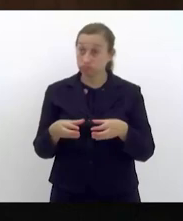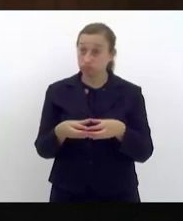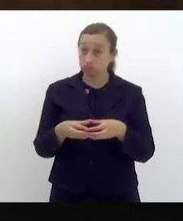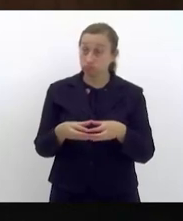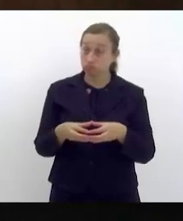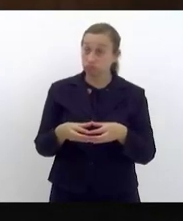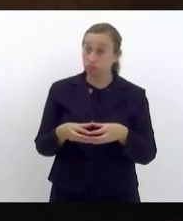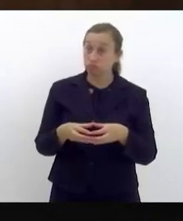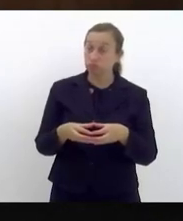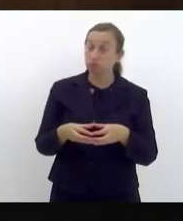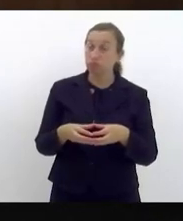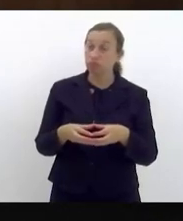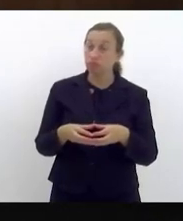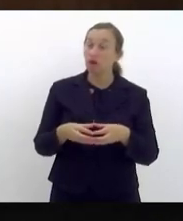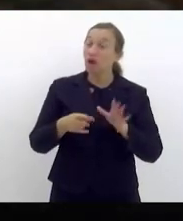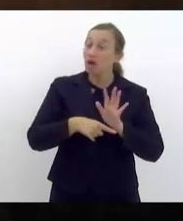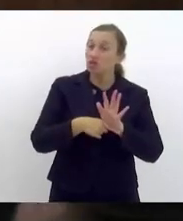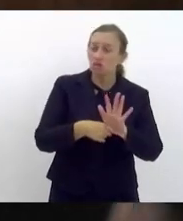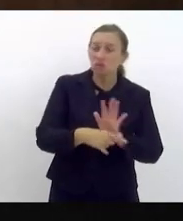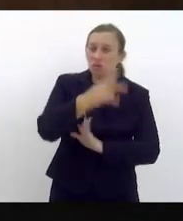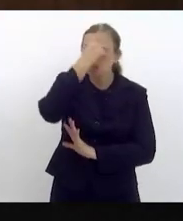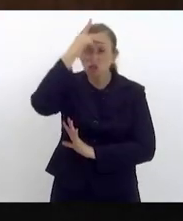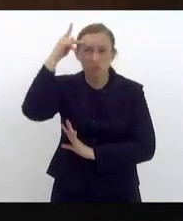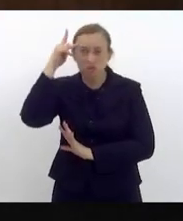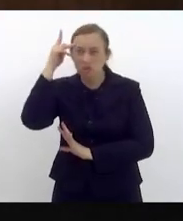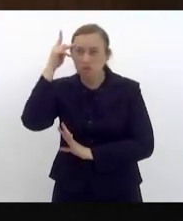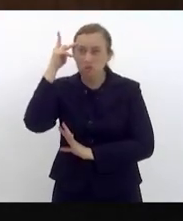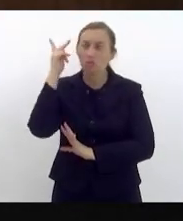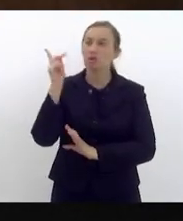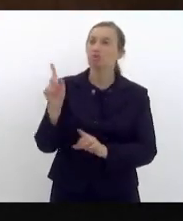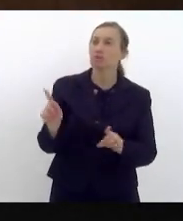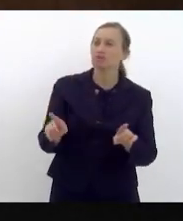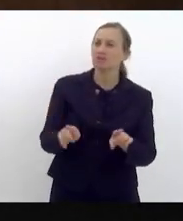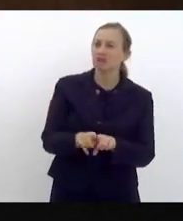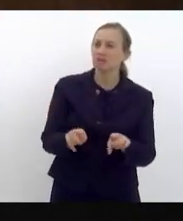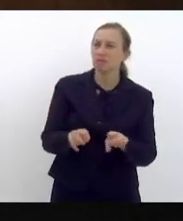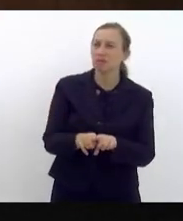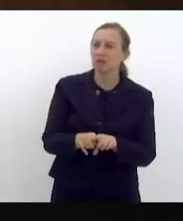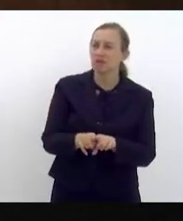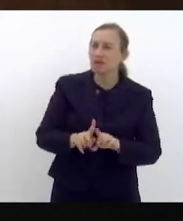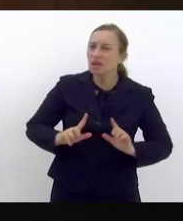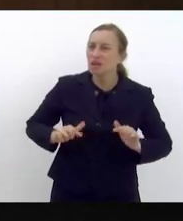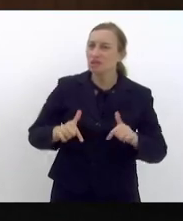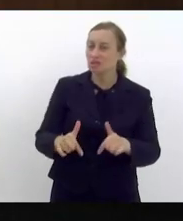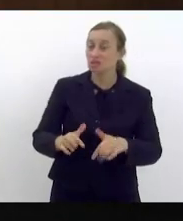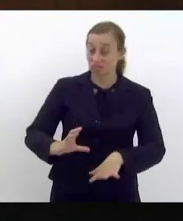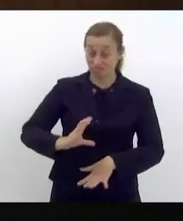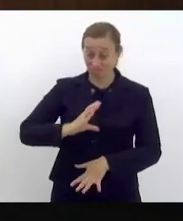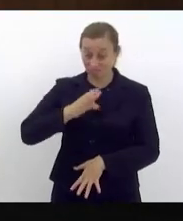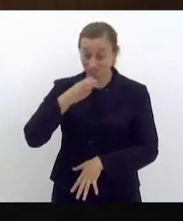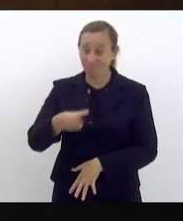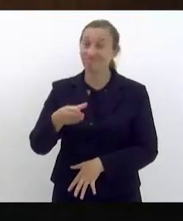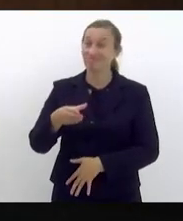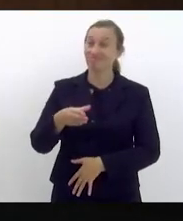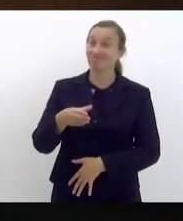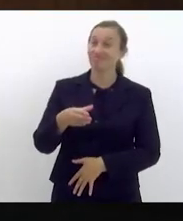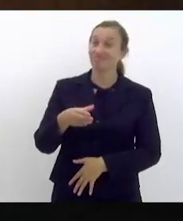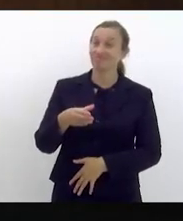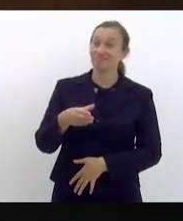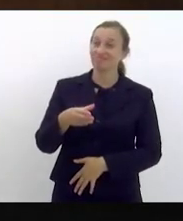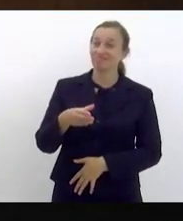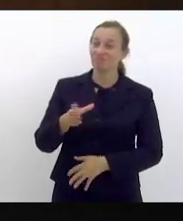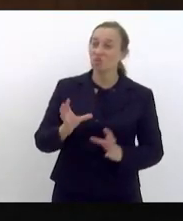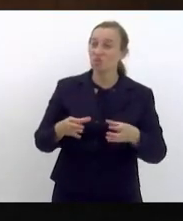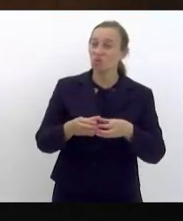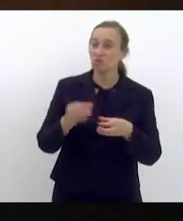socorristas, socorreram as vítimas, inclusive, a ação heroica em que a